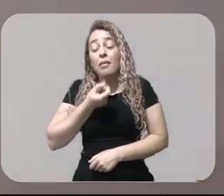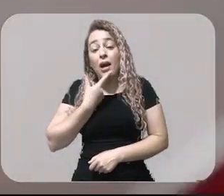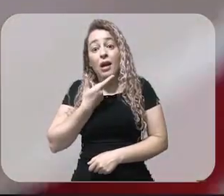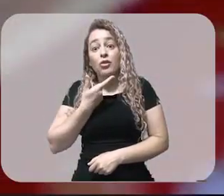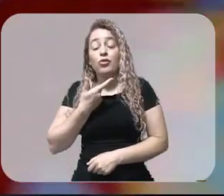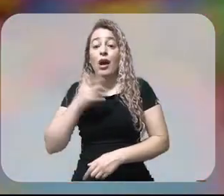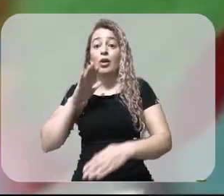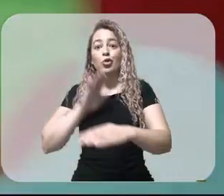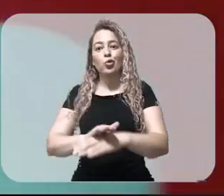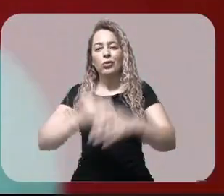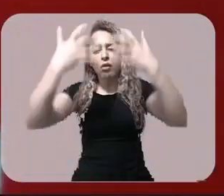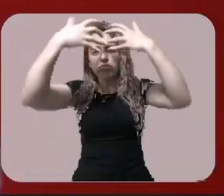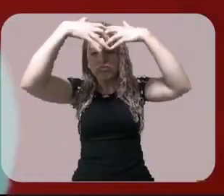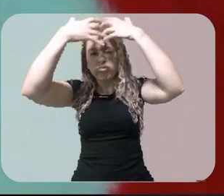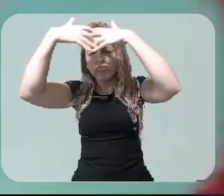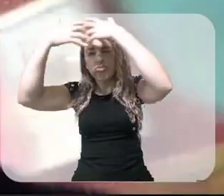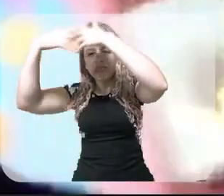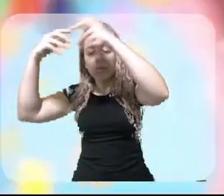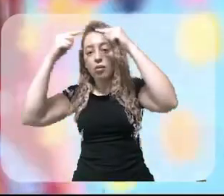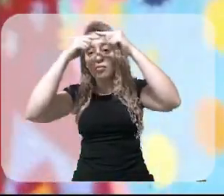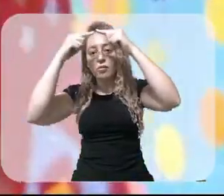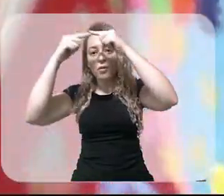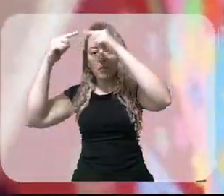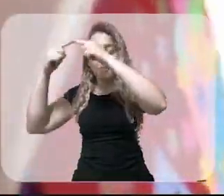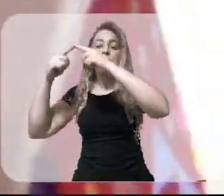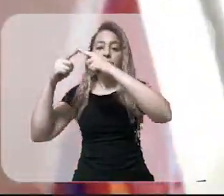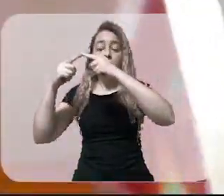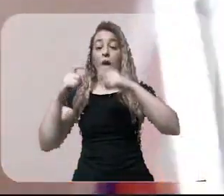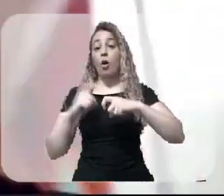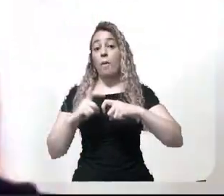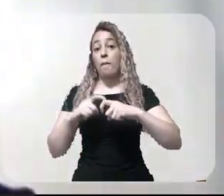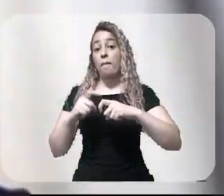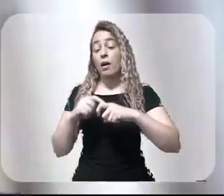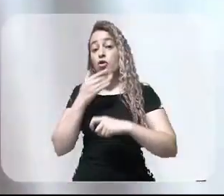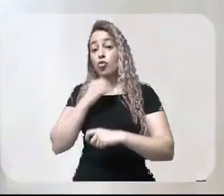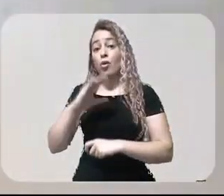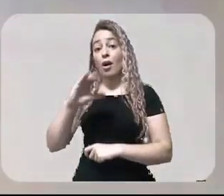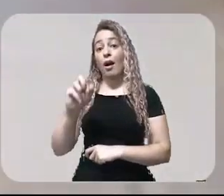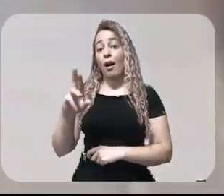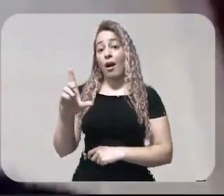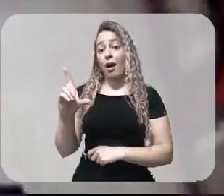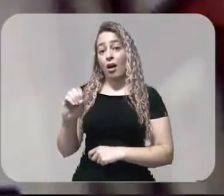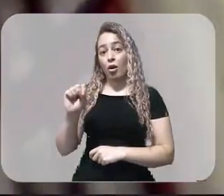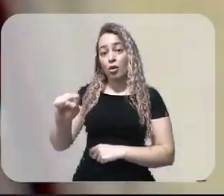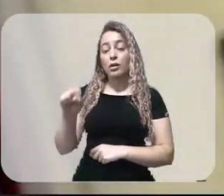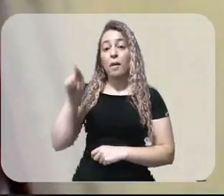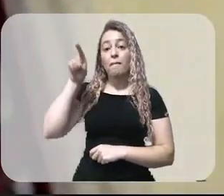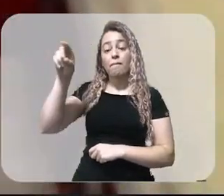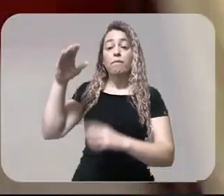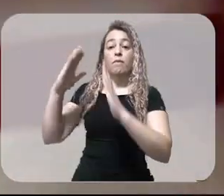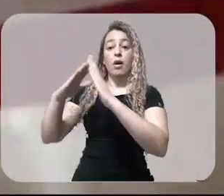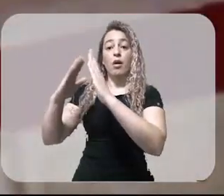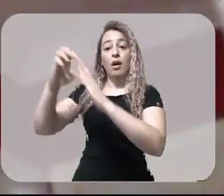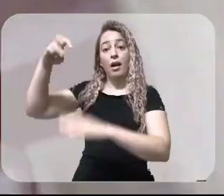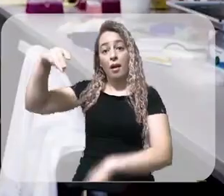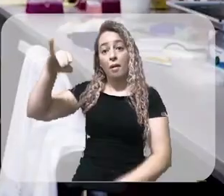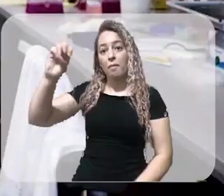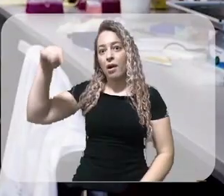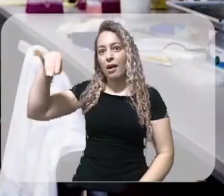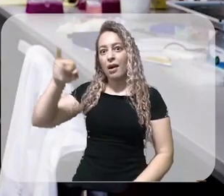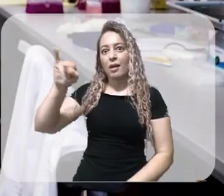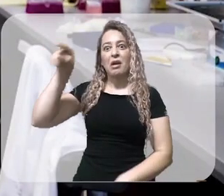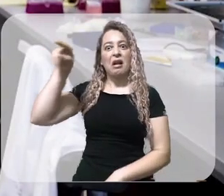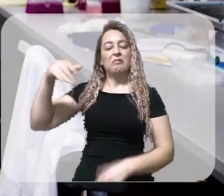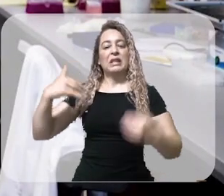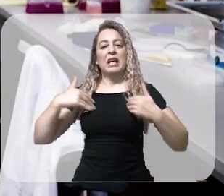Dr. Carlos Gadia, neuropediatra brasileiro que mora em Miami, está animado. Ele cita o trabalho do